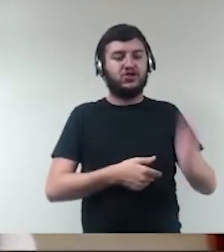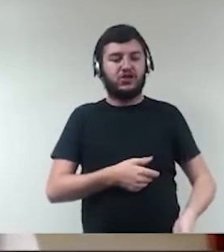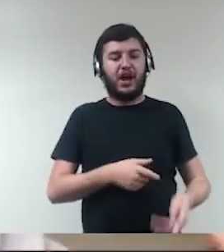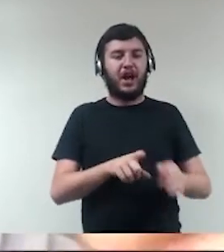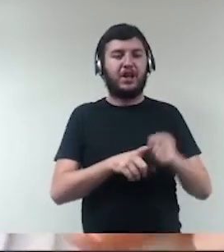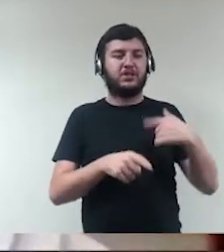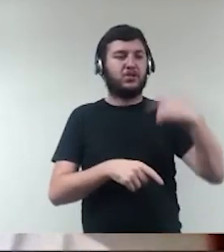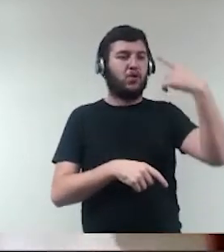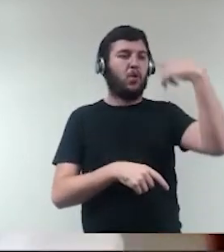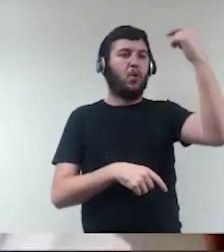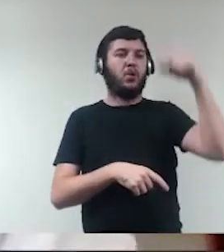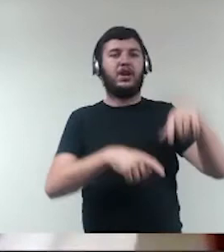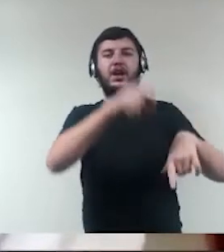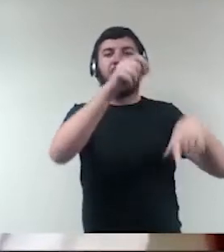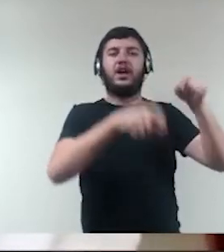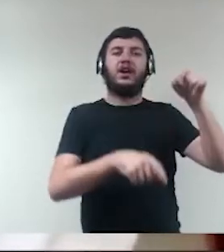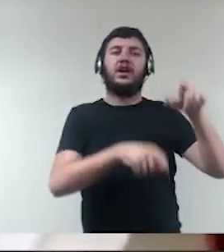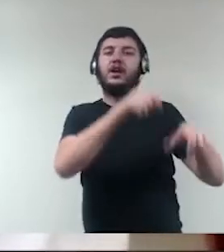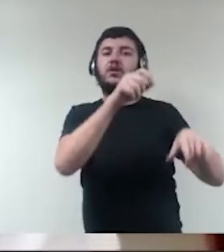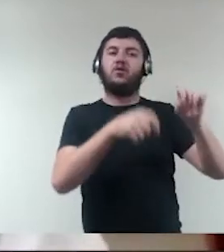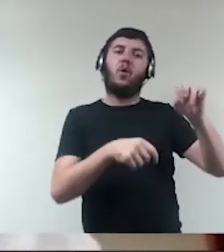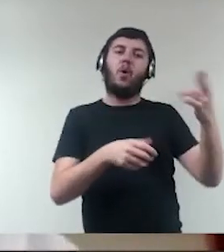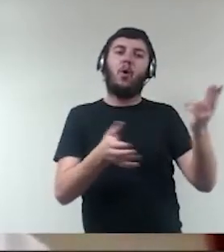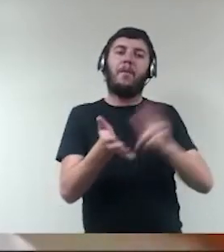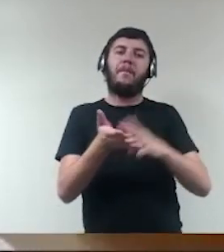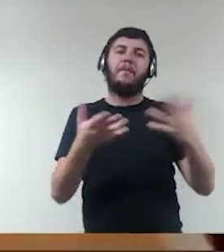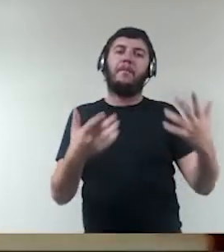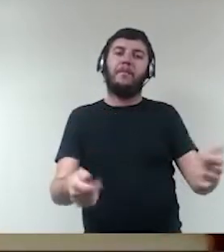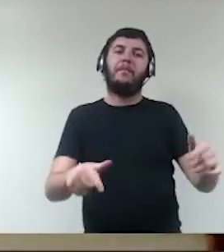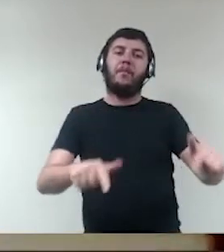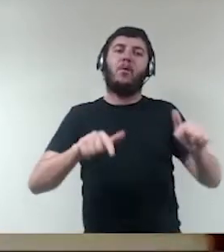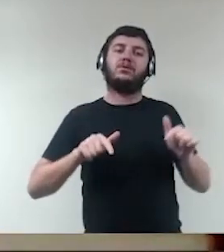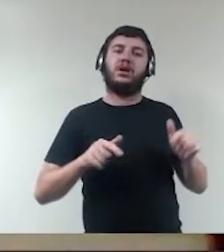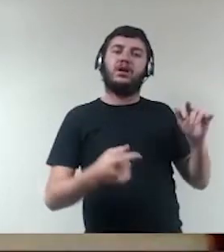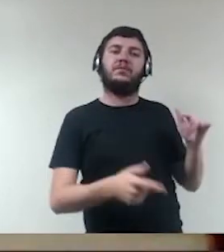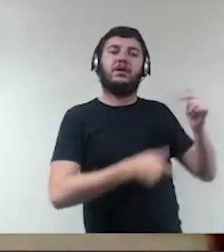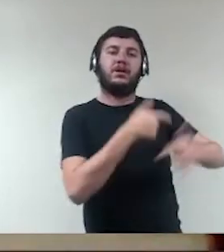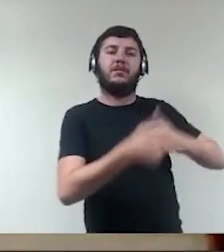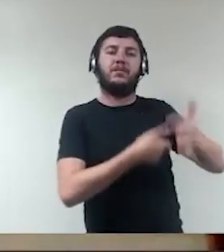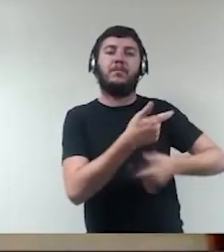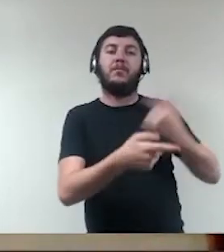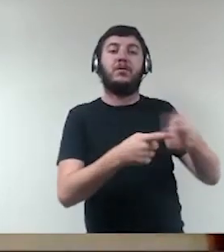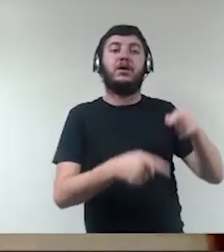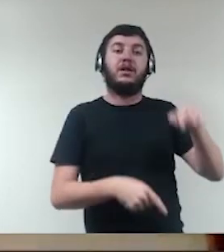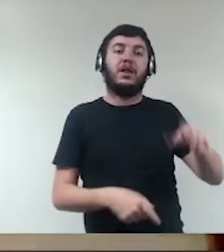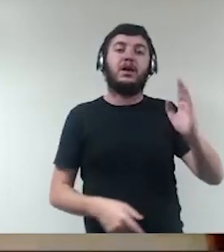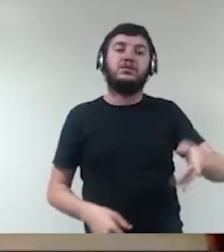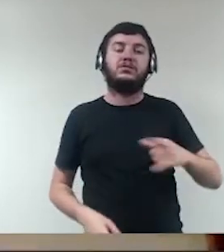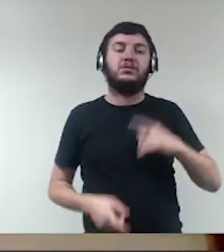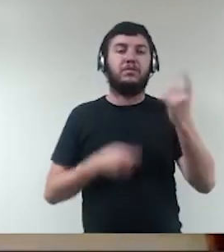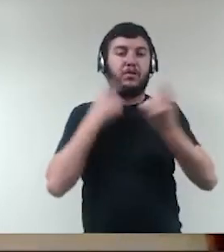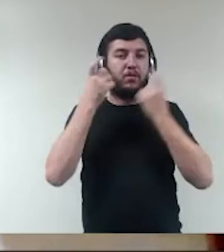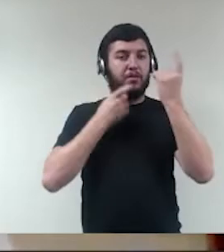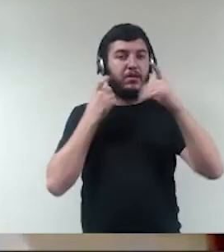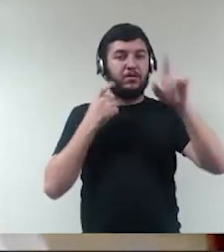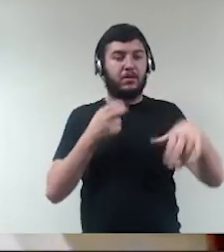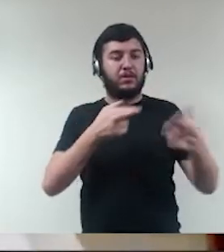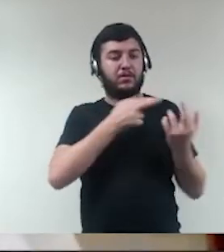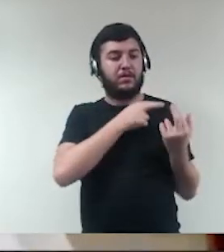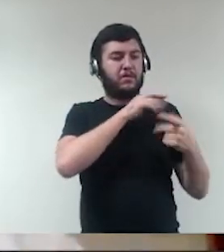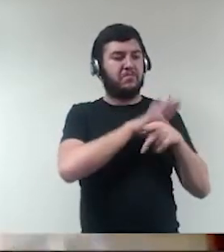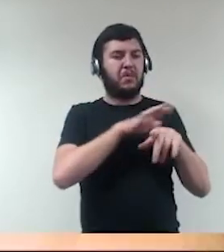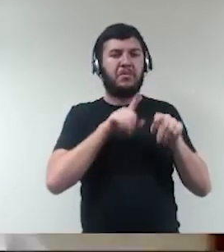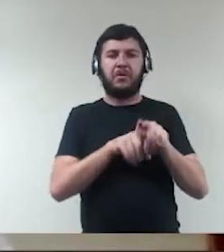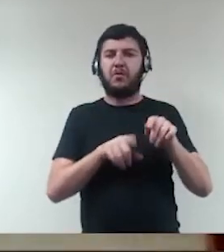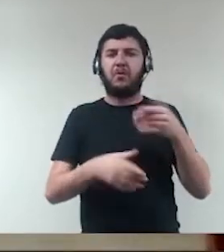eleitos ou empossados porque havia ali uma preocupação muito grande de serem responsabilizados por